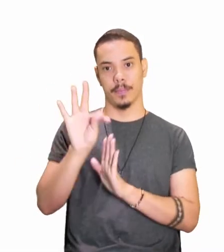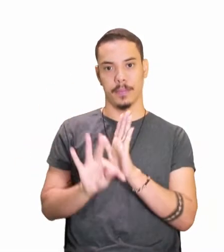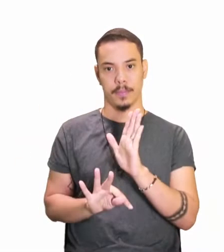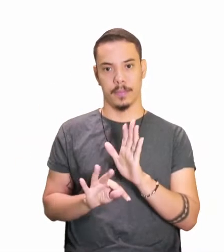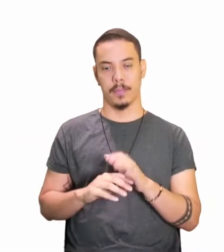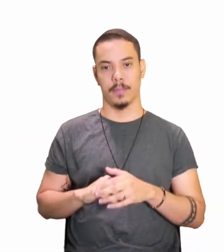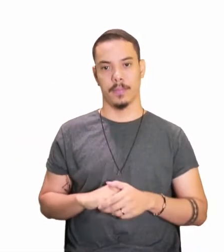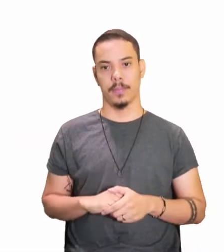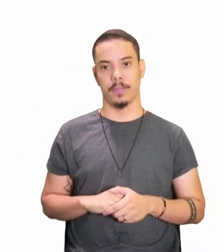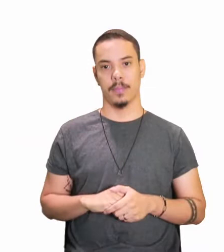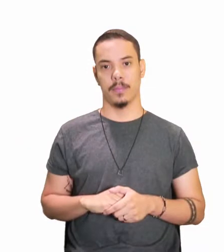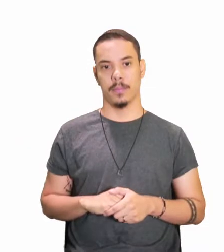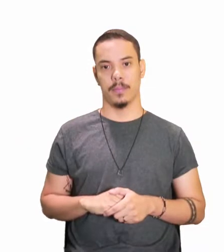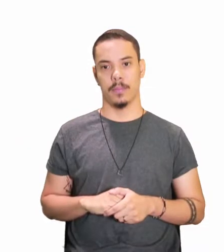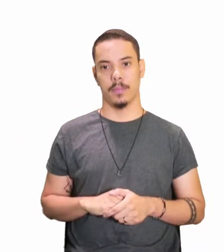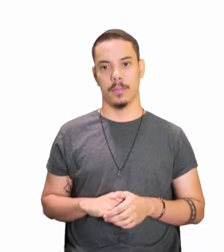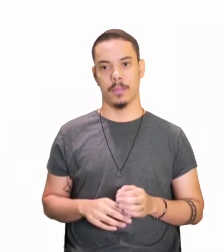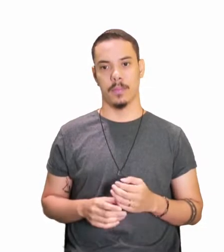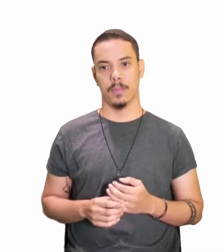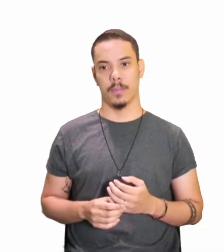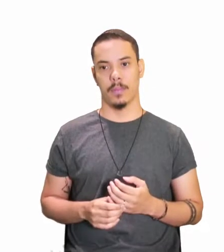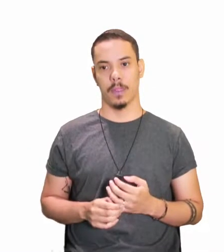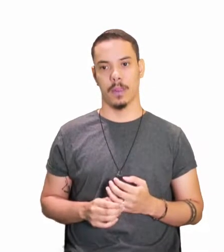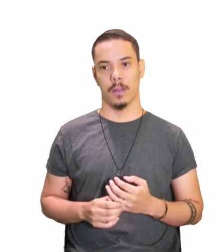seguinte, esse textinho aqui,